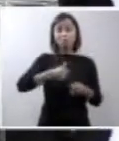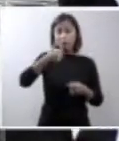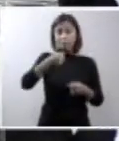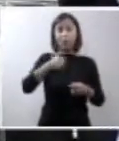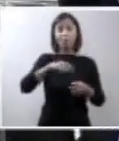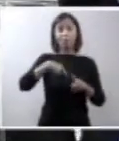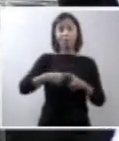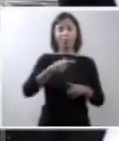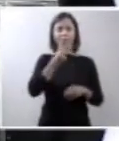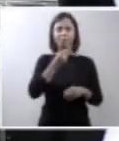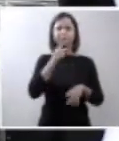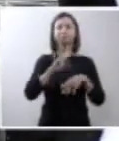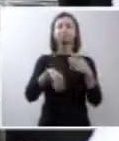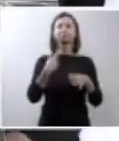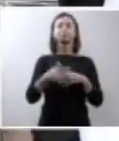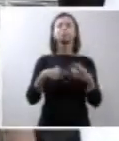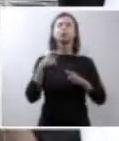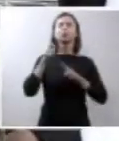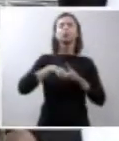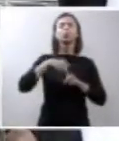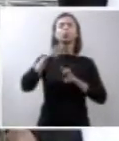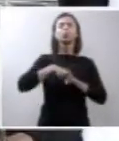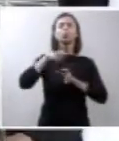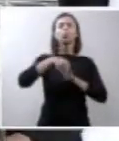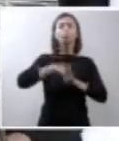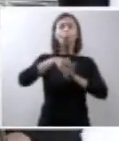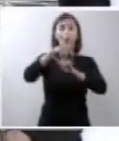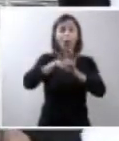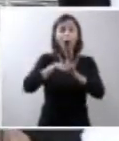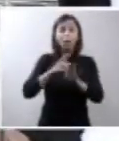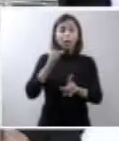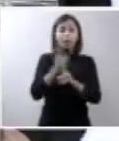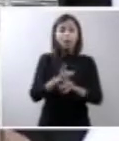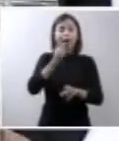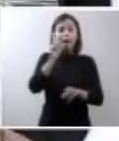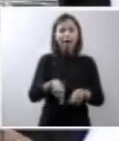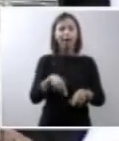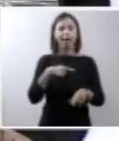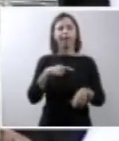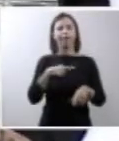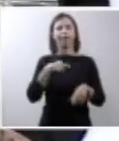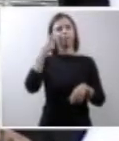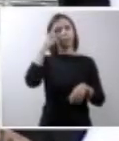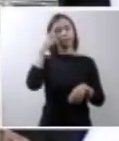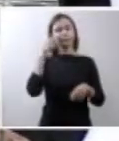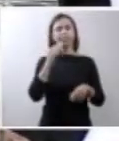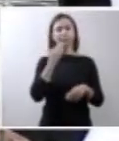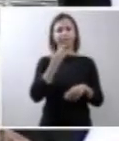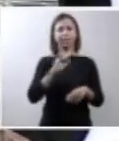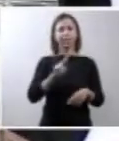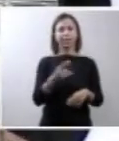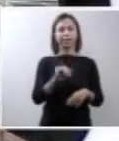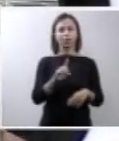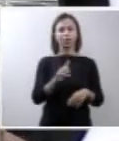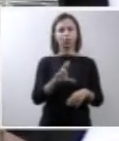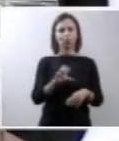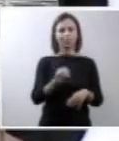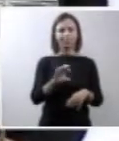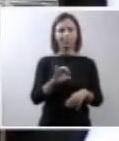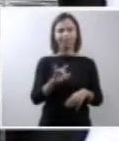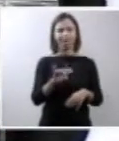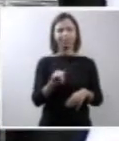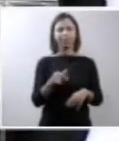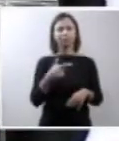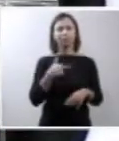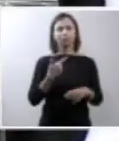no quarto mês a descobriu que estava com anencefalia e com a hidrocefalia então foi um choque muito grande